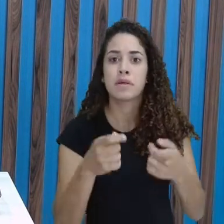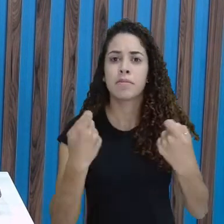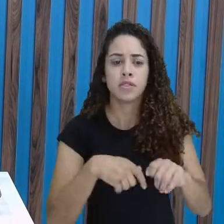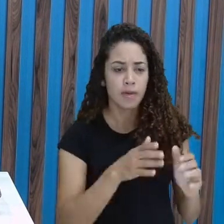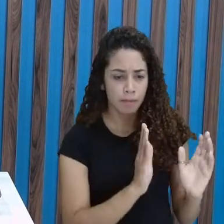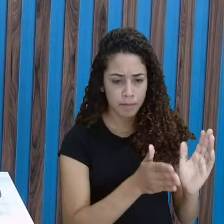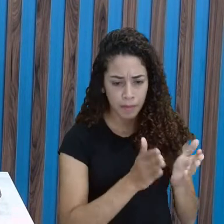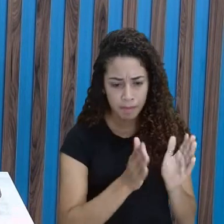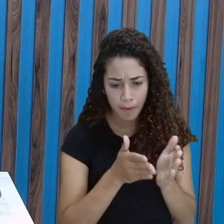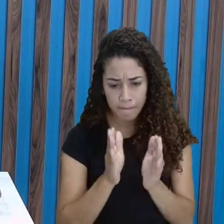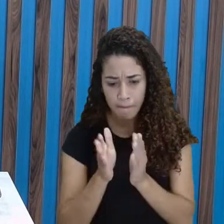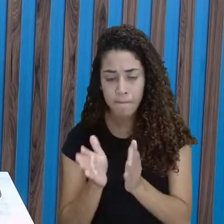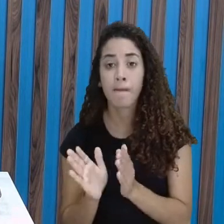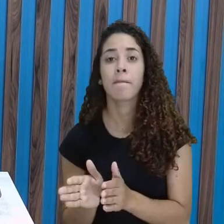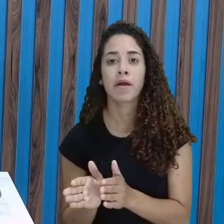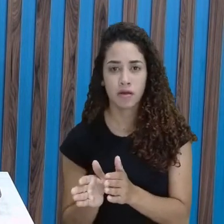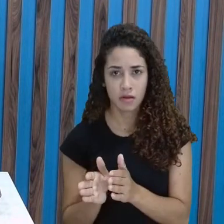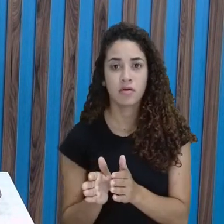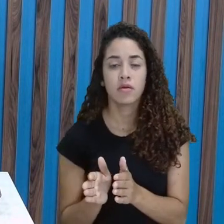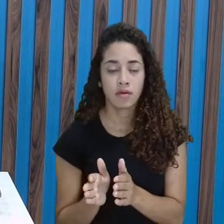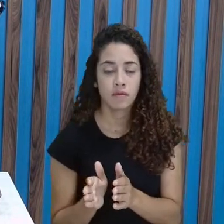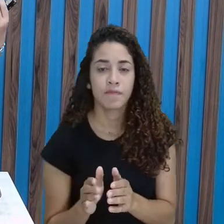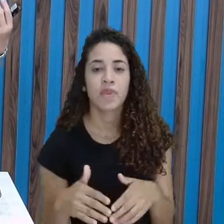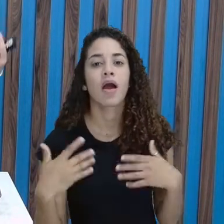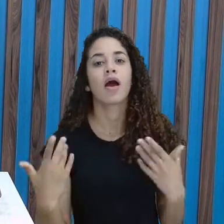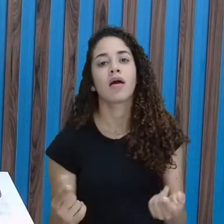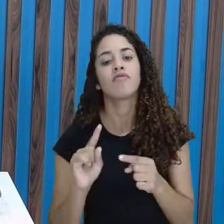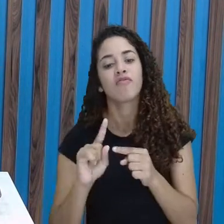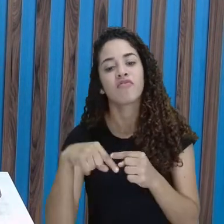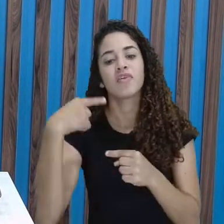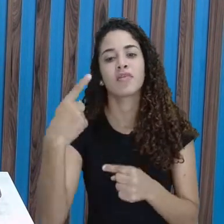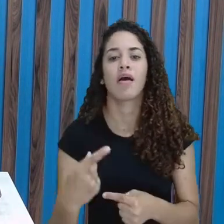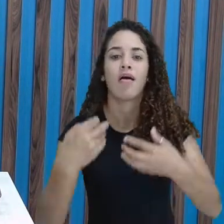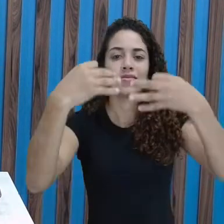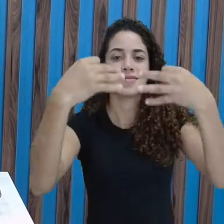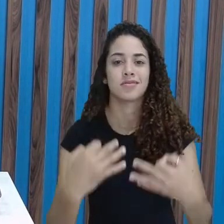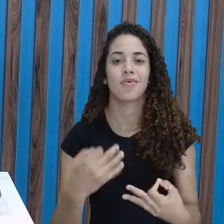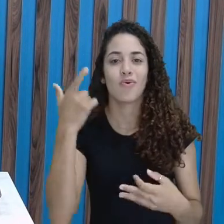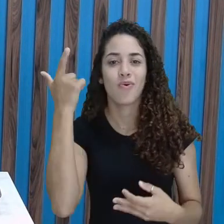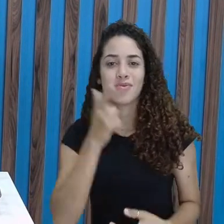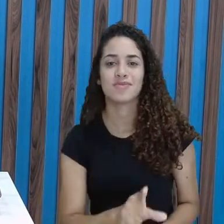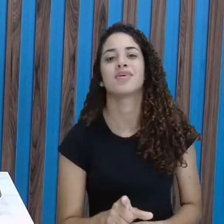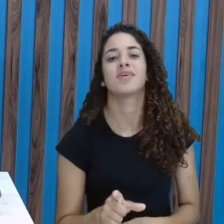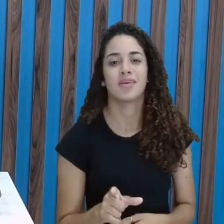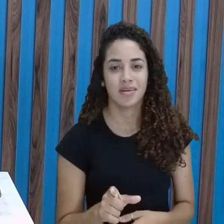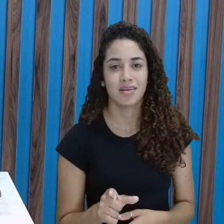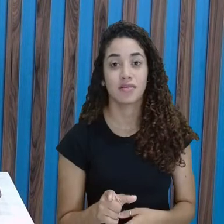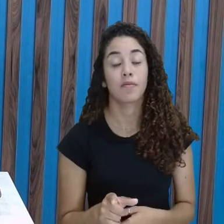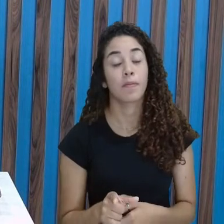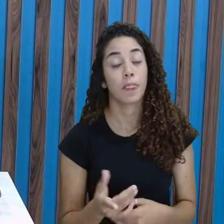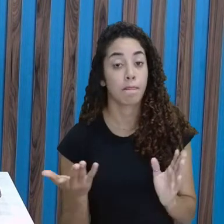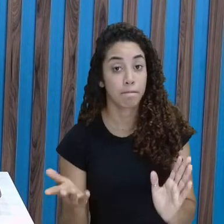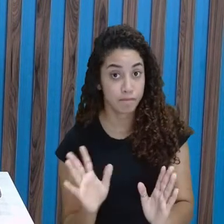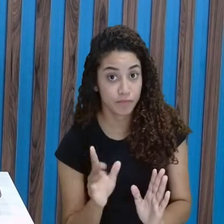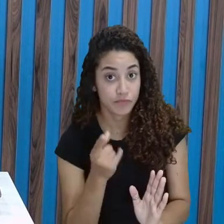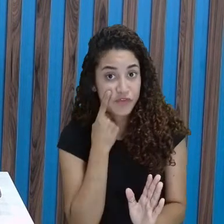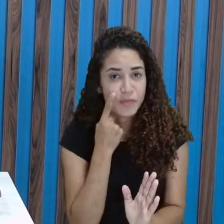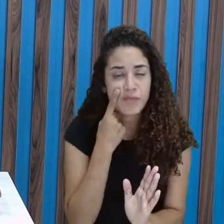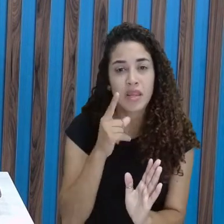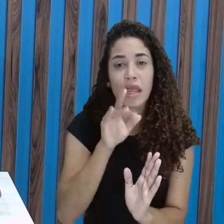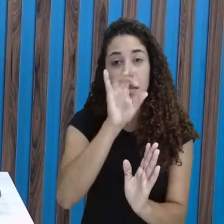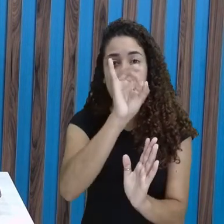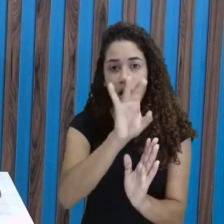essa estrutura, todo esse passo a passo, para que dê certo. E cada receita, cada receita não, desculpa.